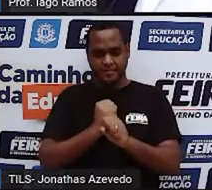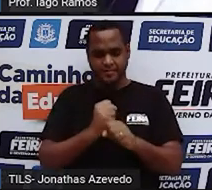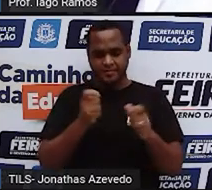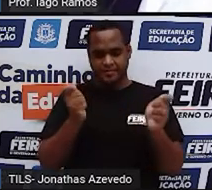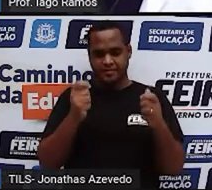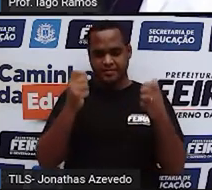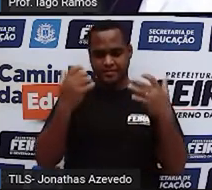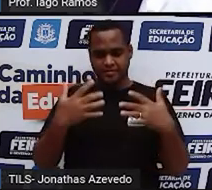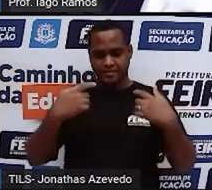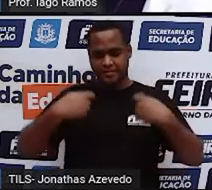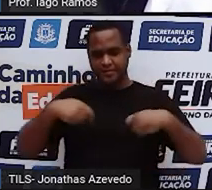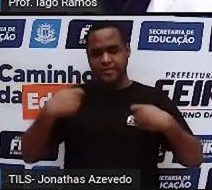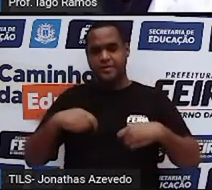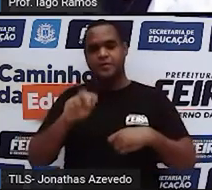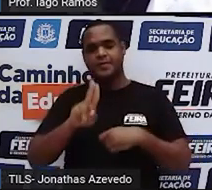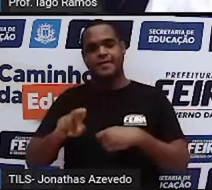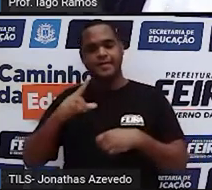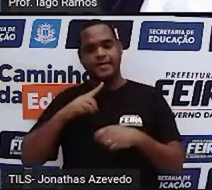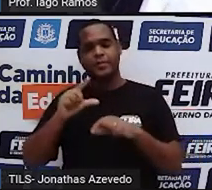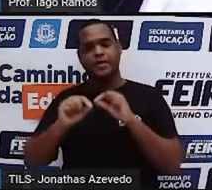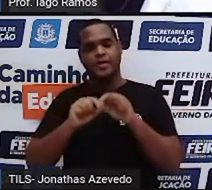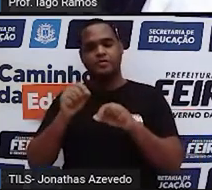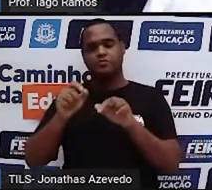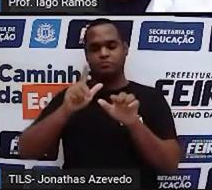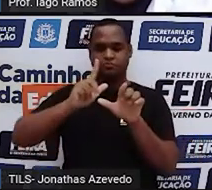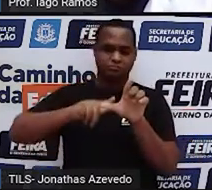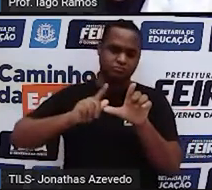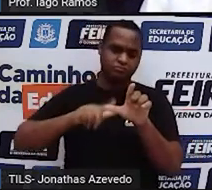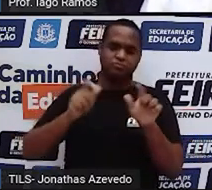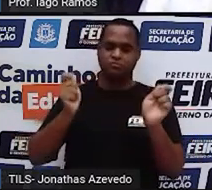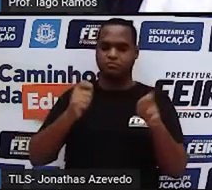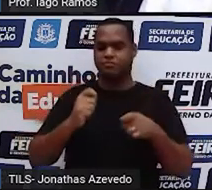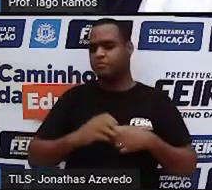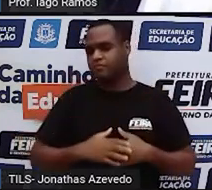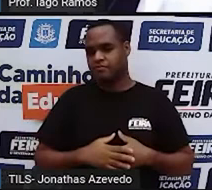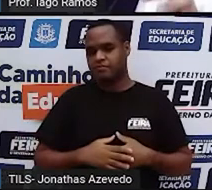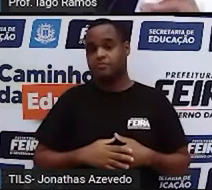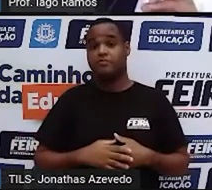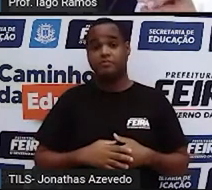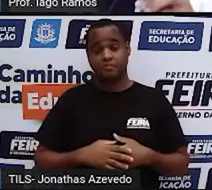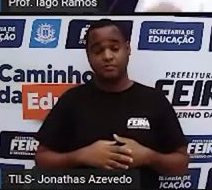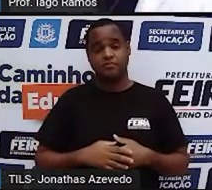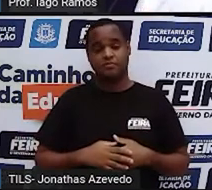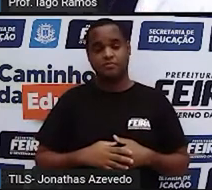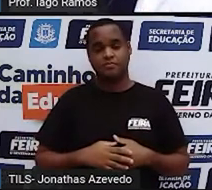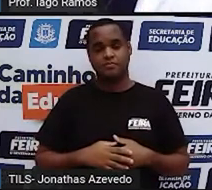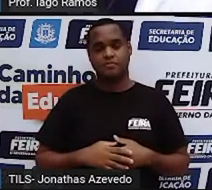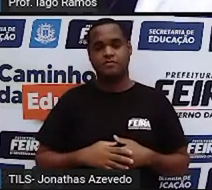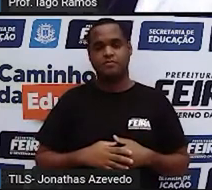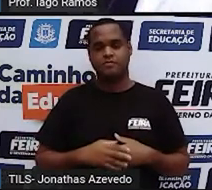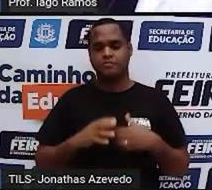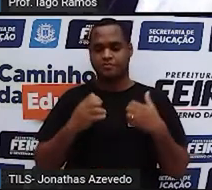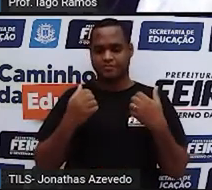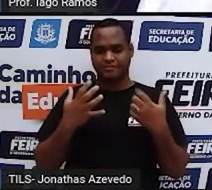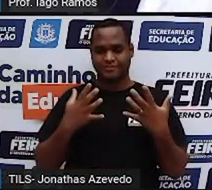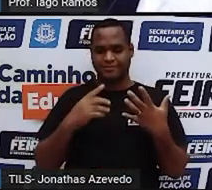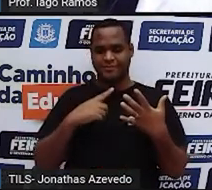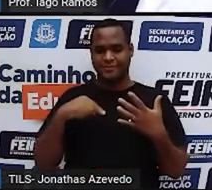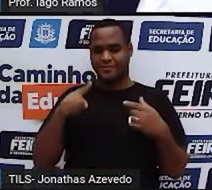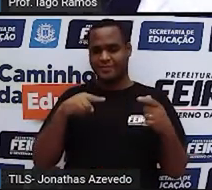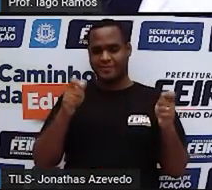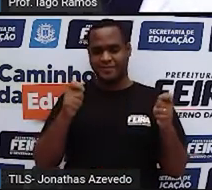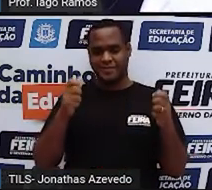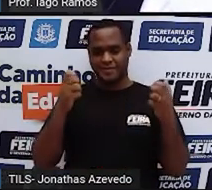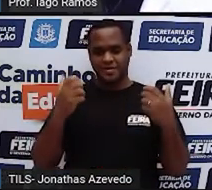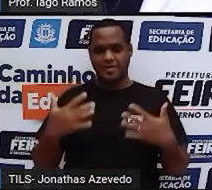gente precisa usar letras. Pois é, né? Então a gente vai dar o